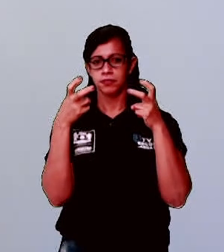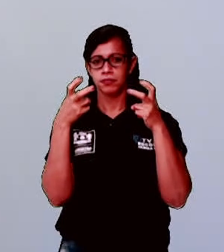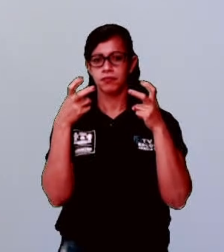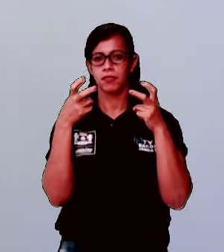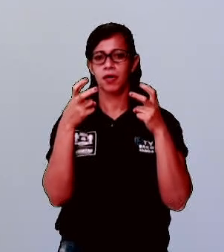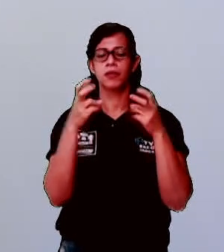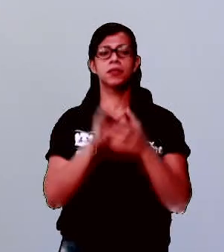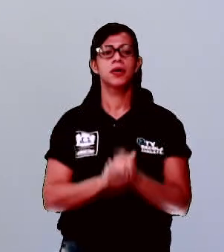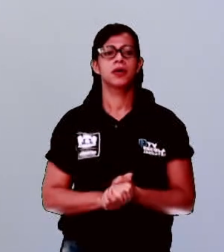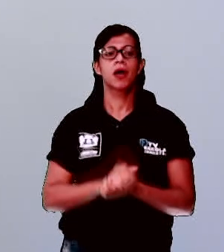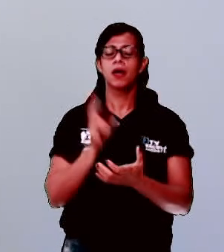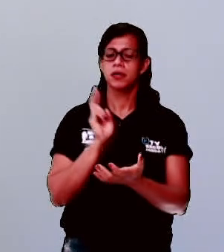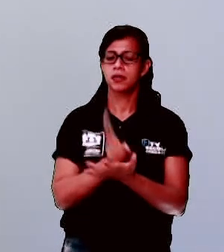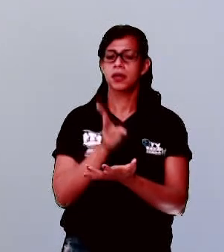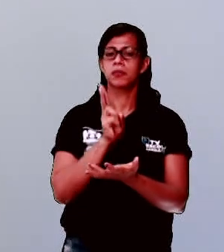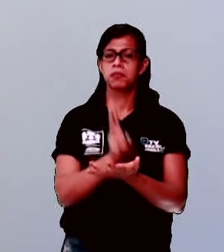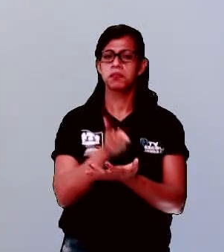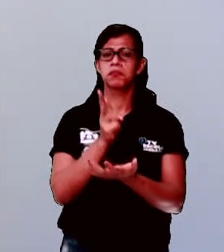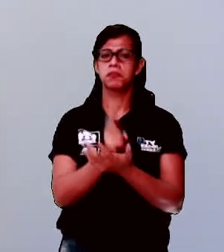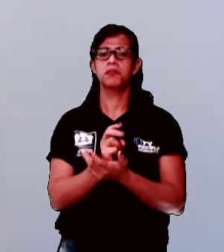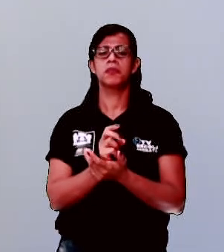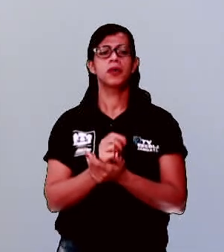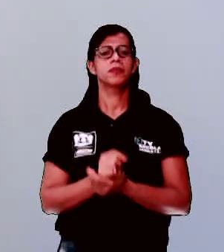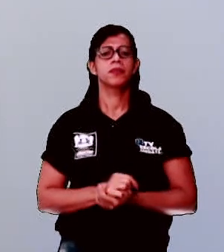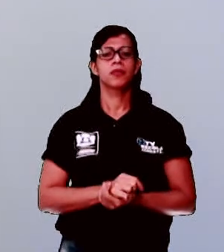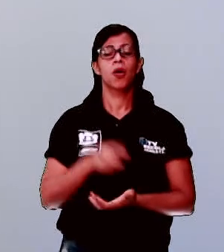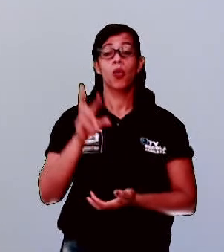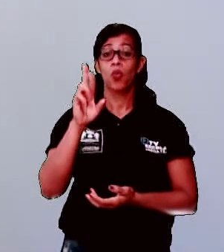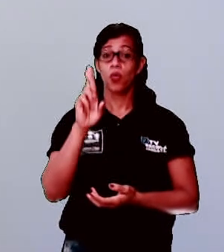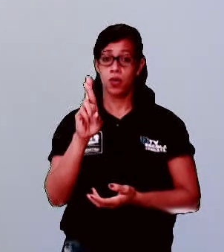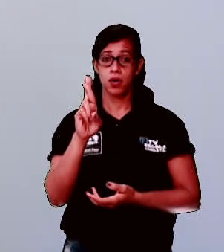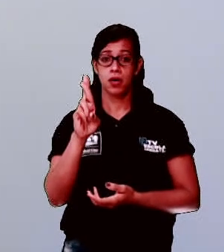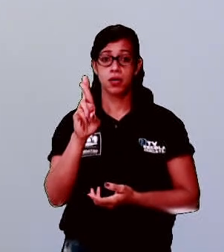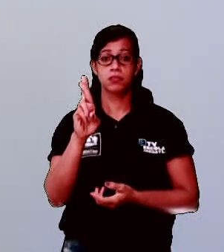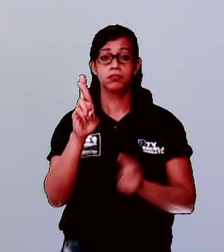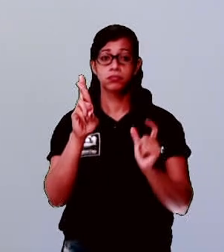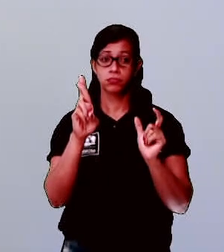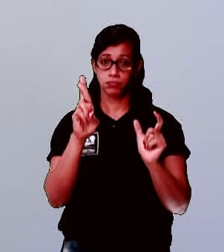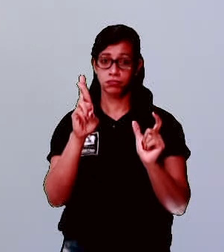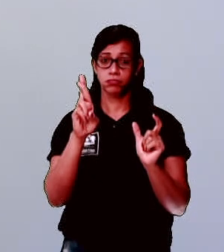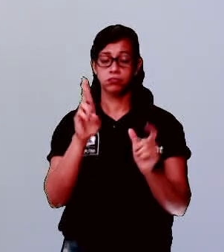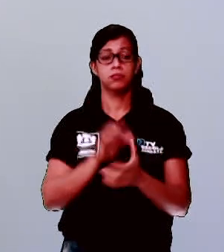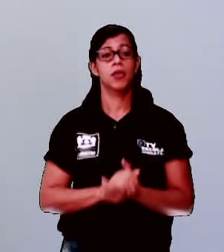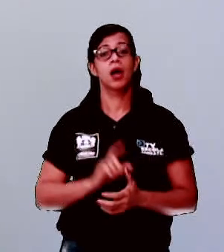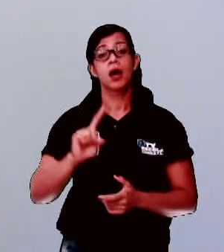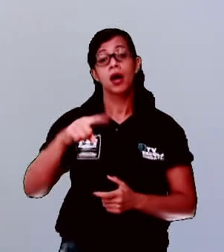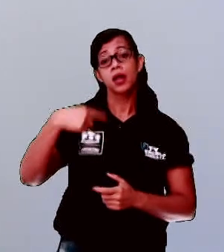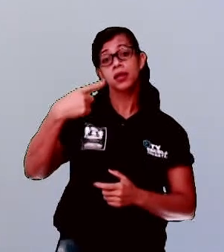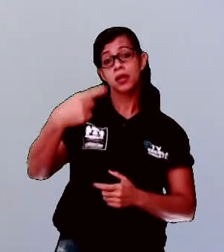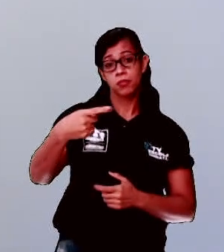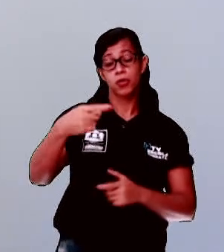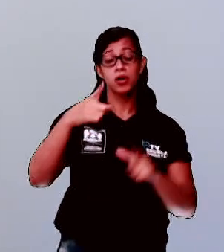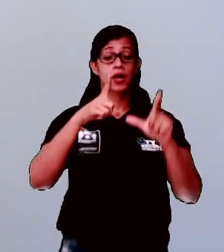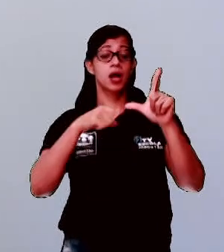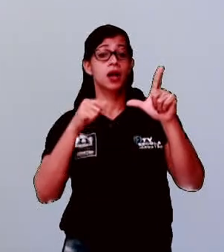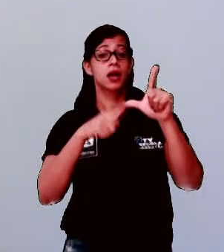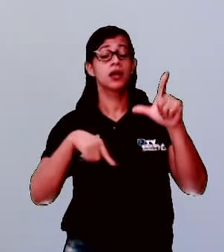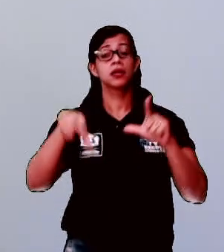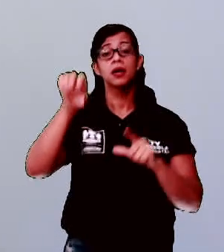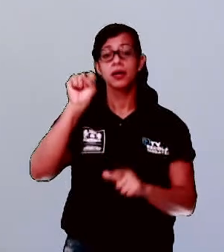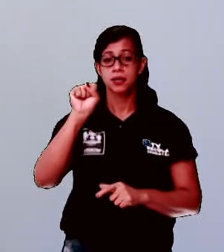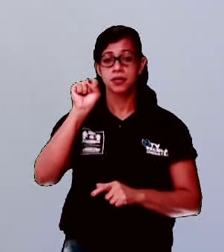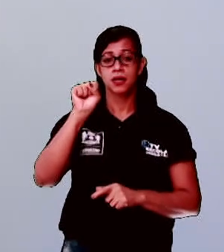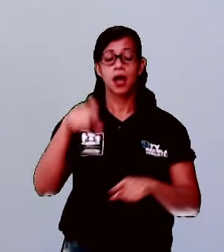a letra R. Na segunda, se repete bastante a letra S. E na última, nós também